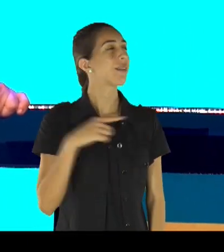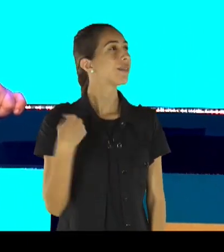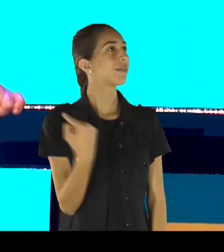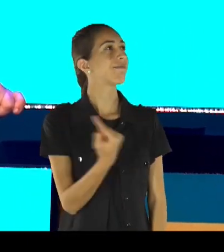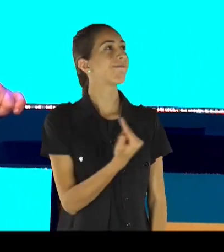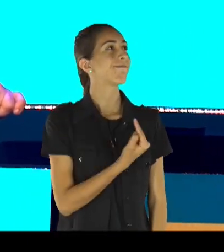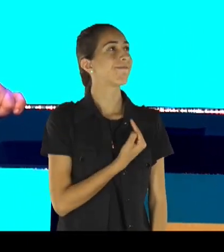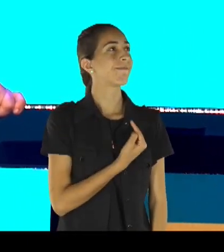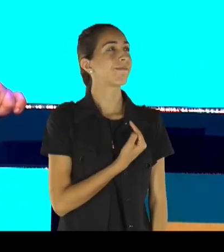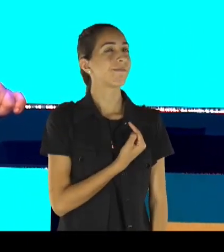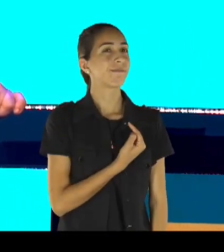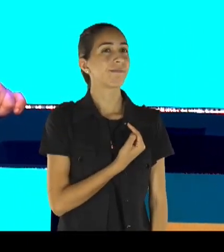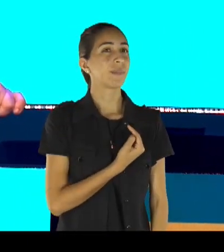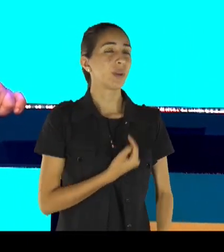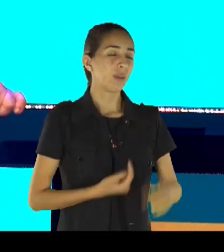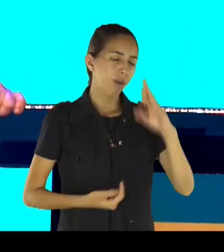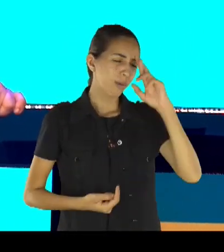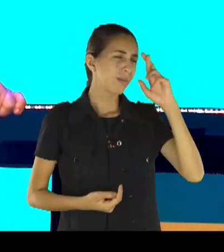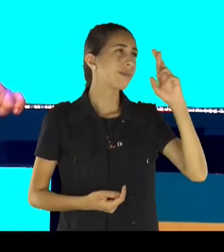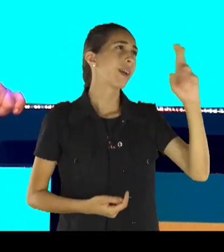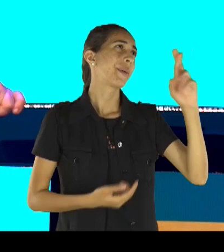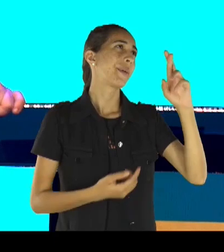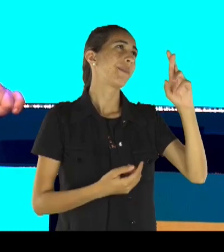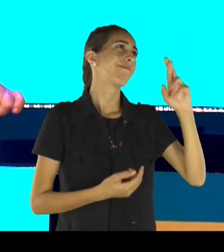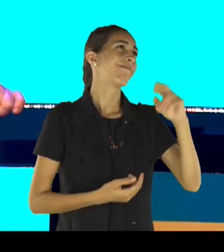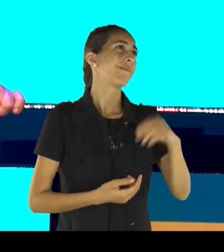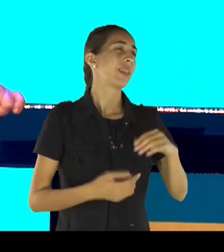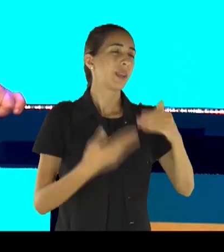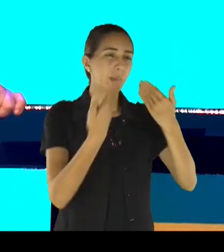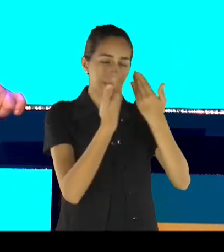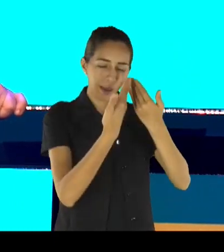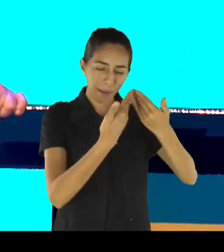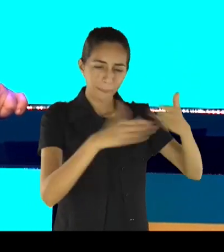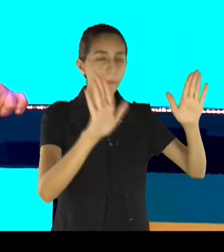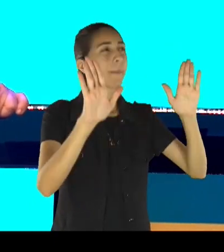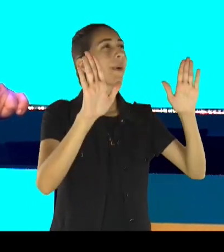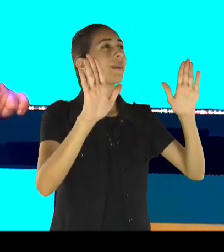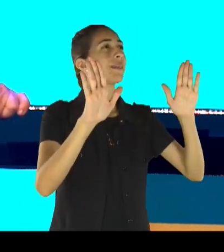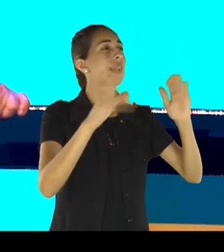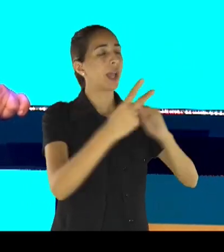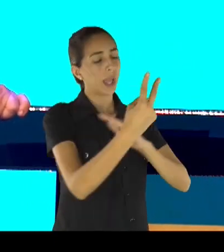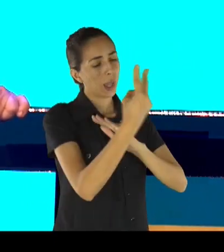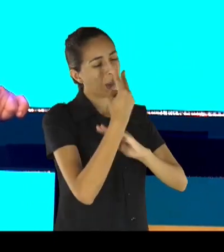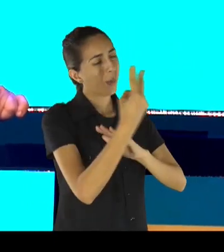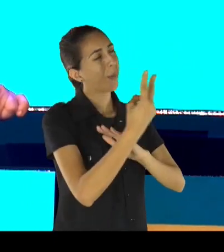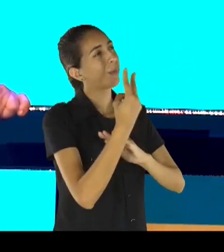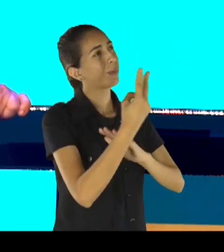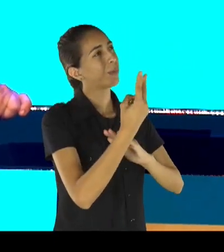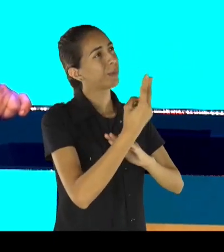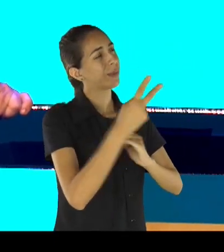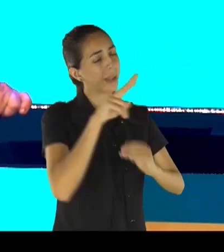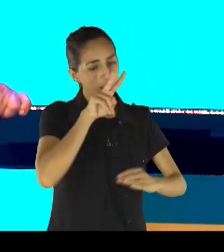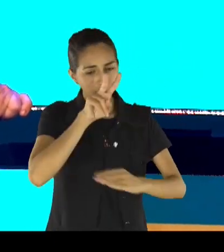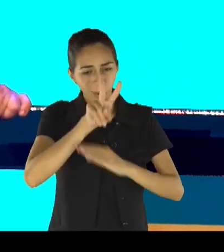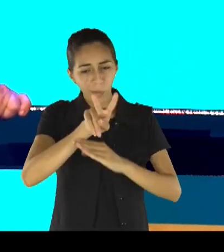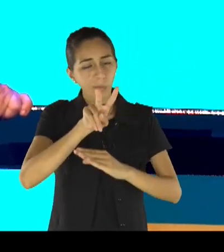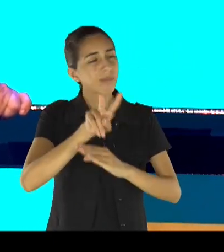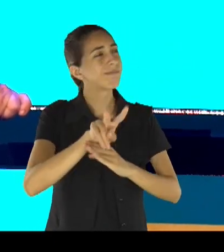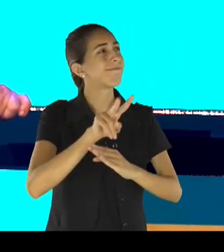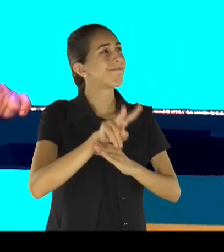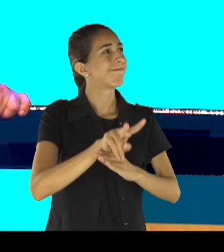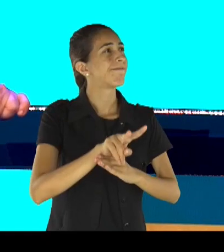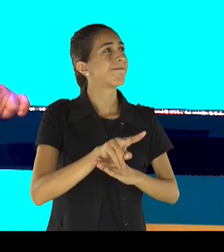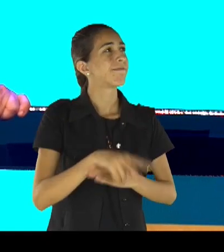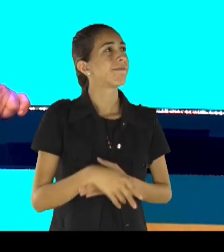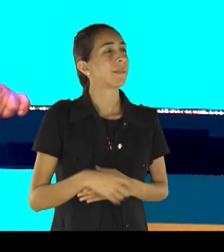o Senhor, é o Deus, abre portas, um Deus, que, cuida de nós, e nós podemos,